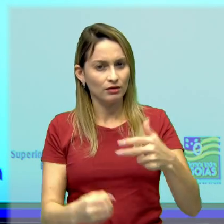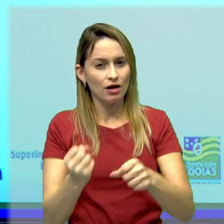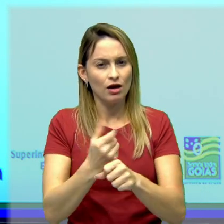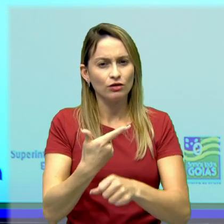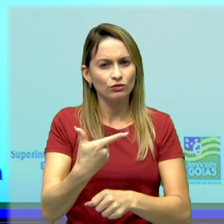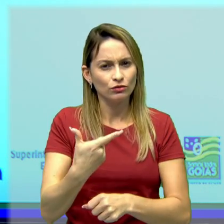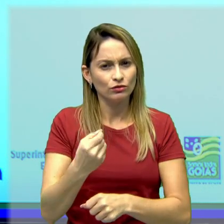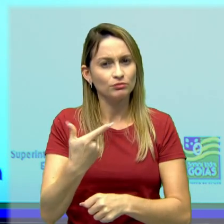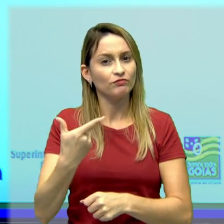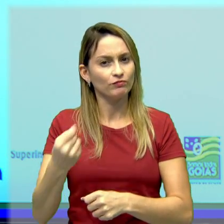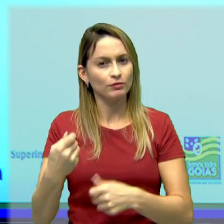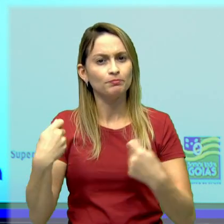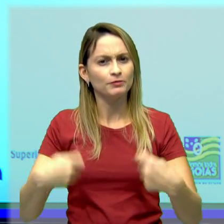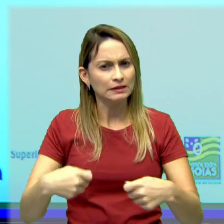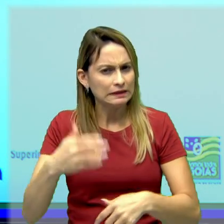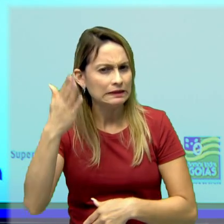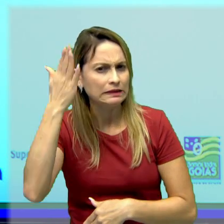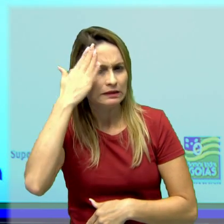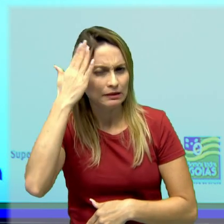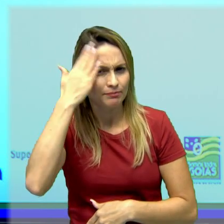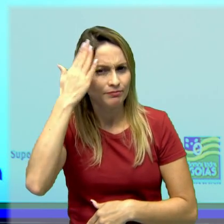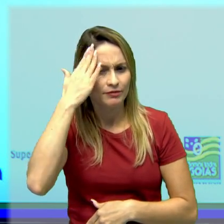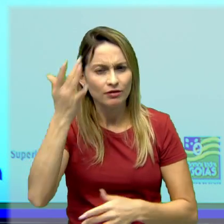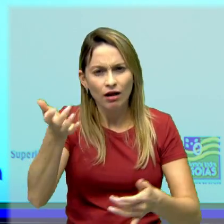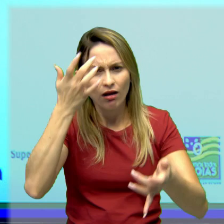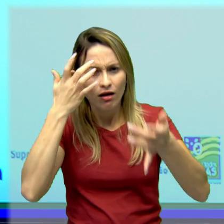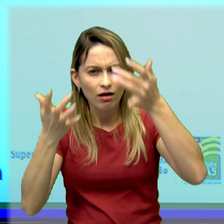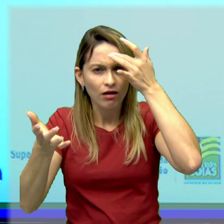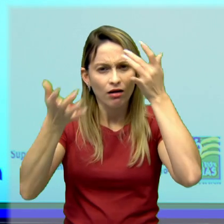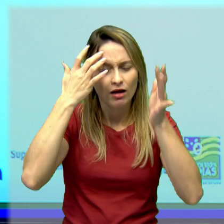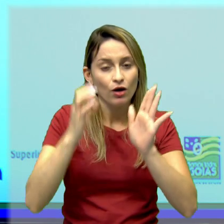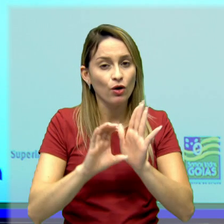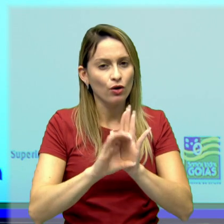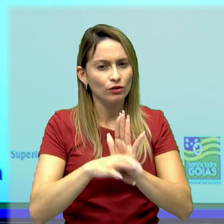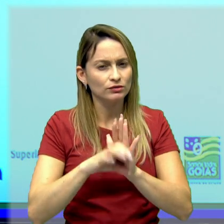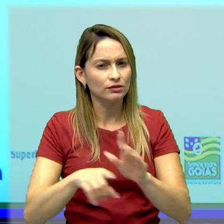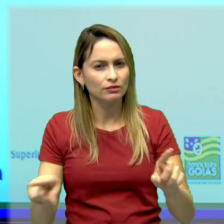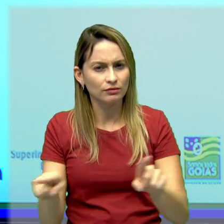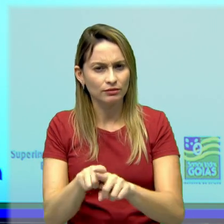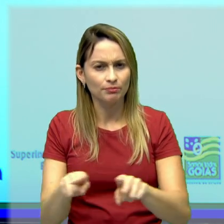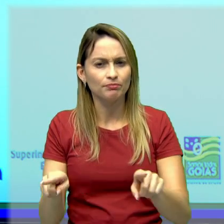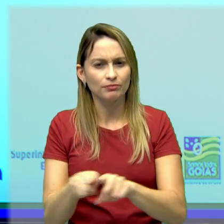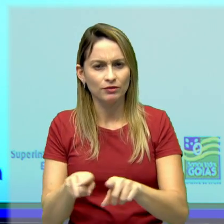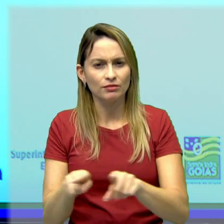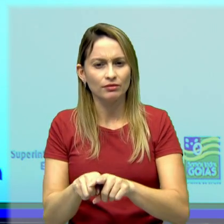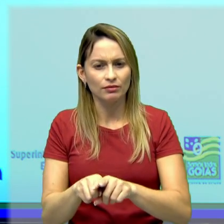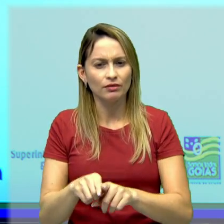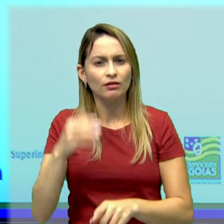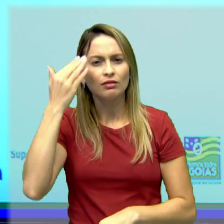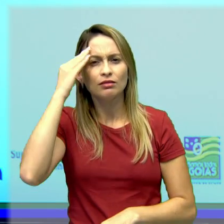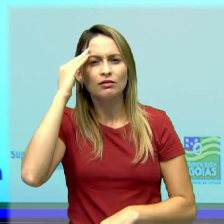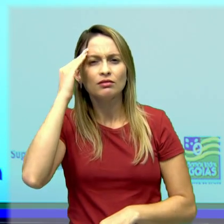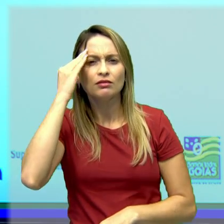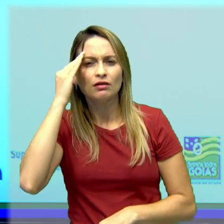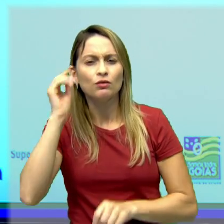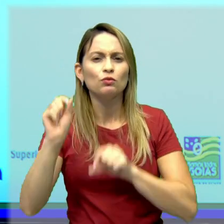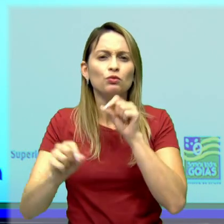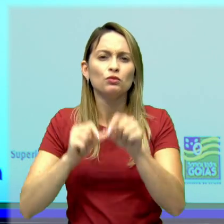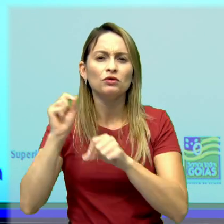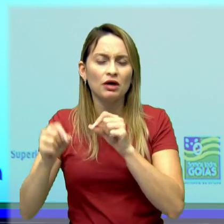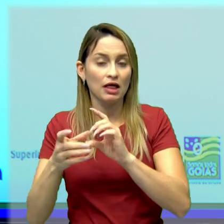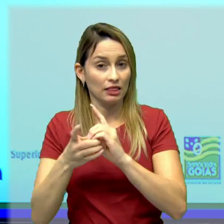entender, compreender e memorizar esses conceitos, né? Então, primeiro, a noção de democracia.